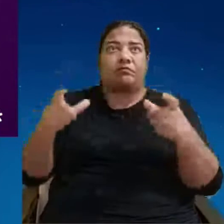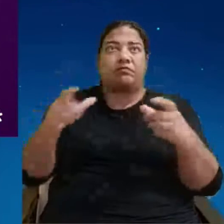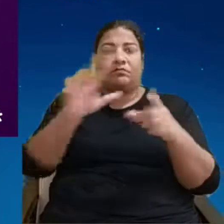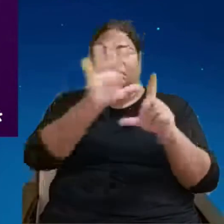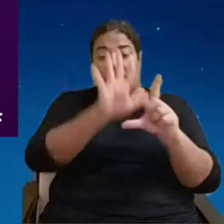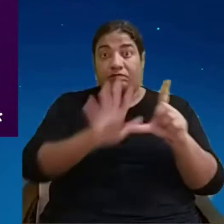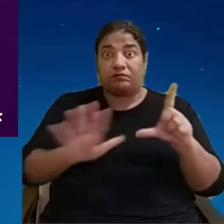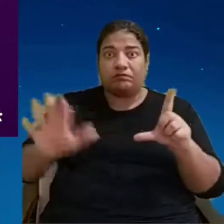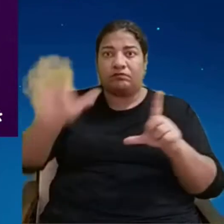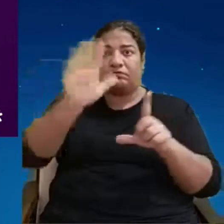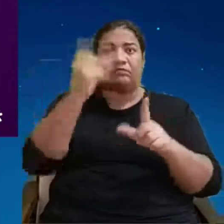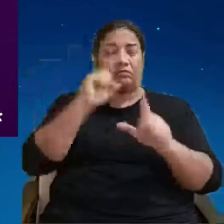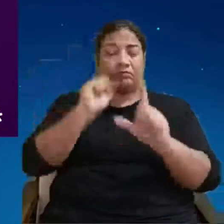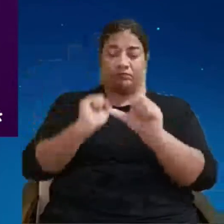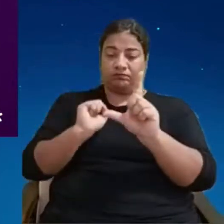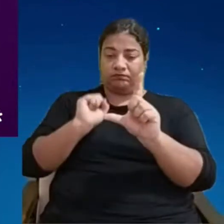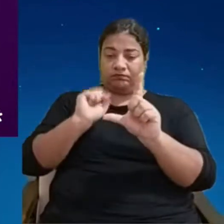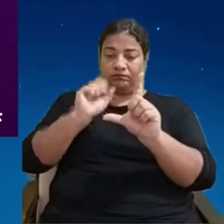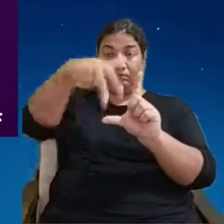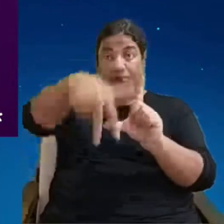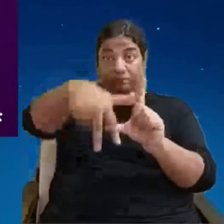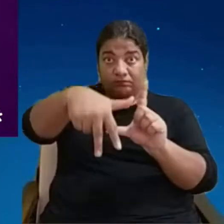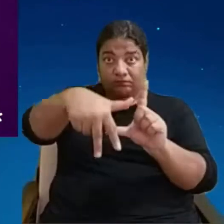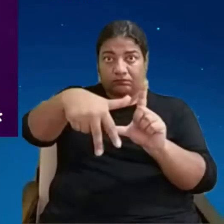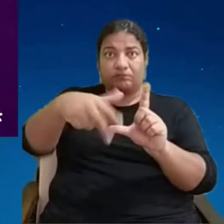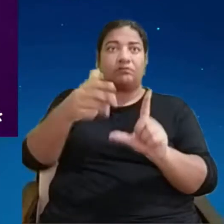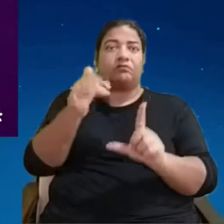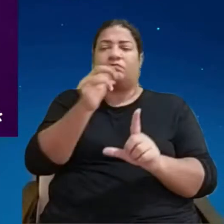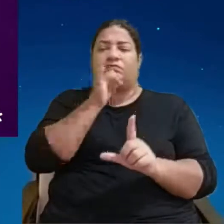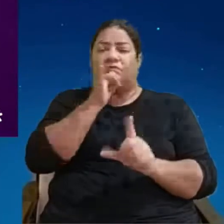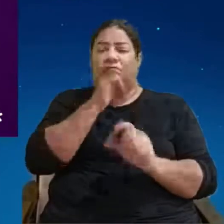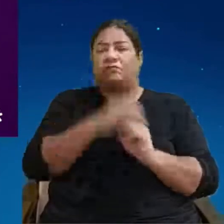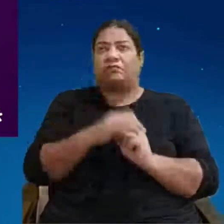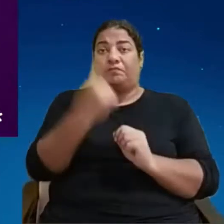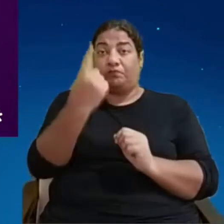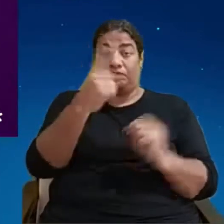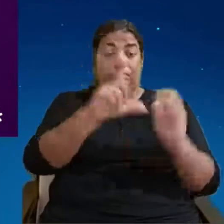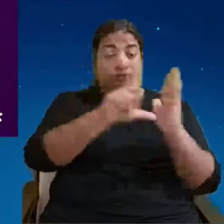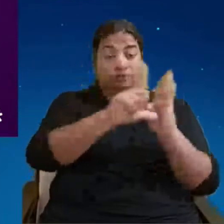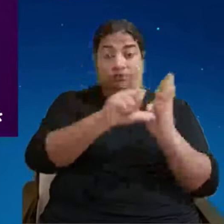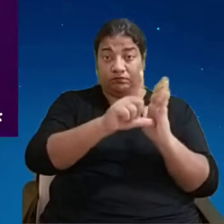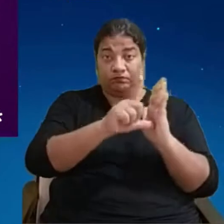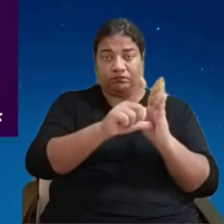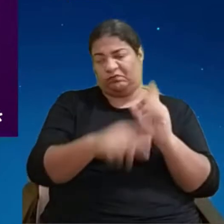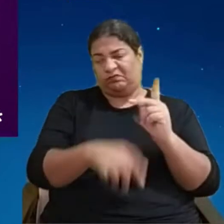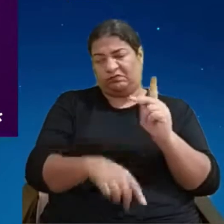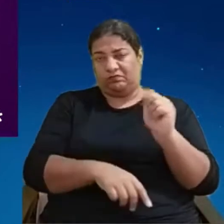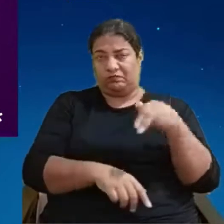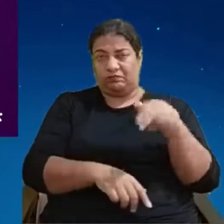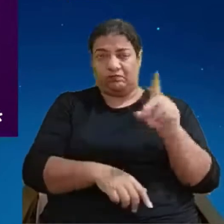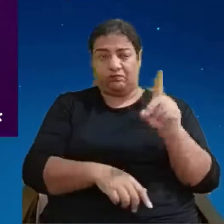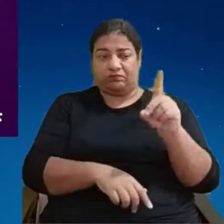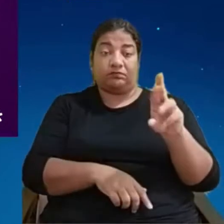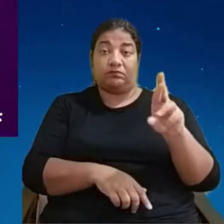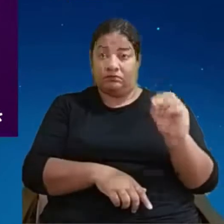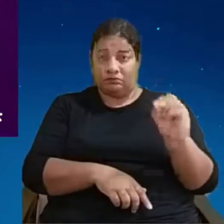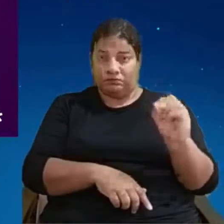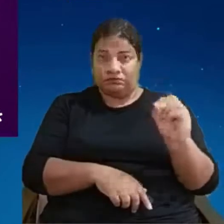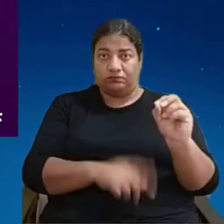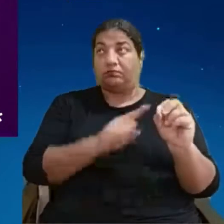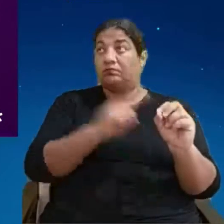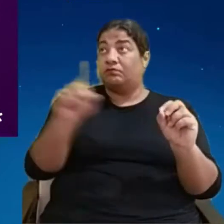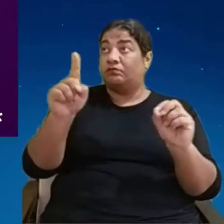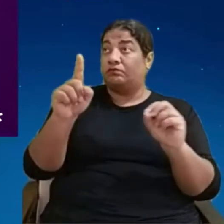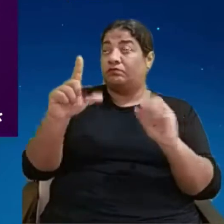Exemplo da Pandora. Então, ele pode sair de uma loja para outra, ele pode ver a roupa que ele está vestindo, sem precisar vestir, ele já coloca no avatar.